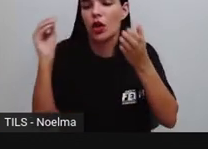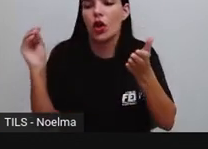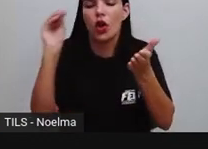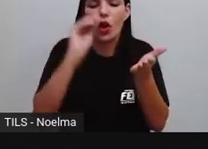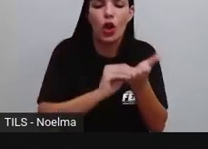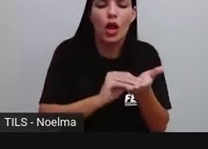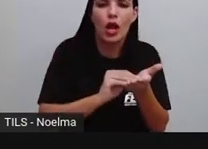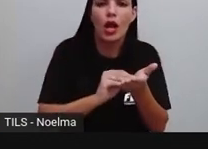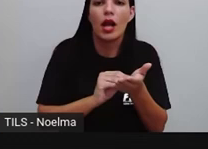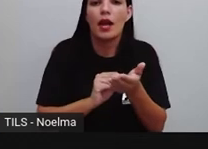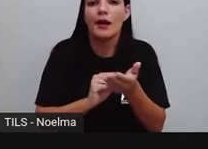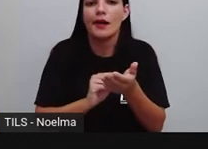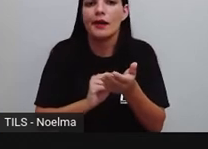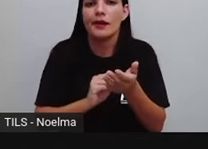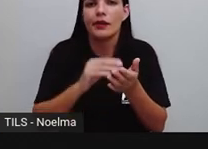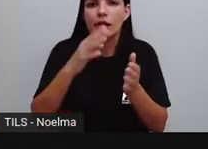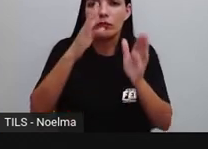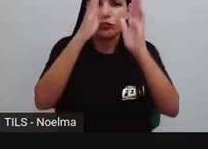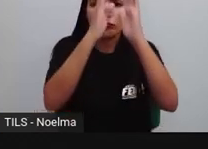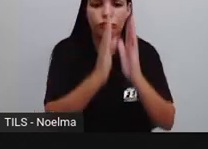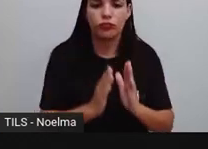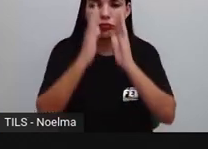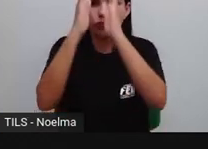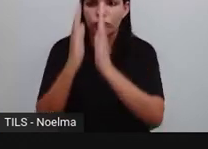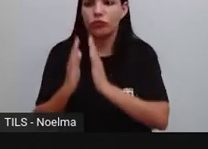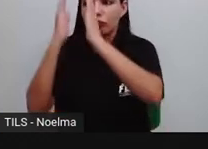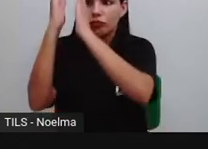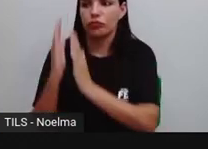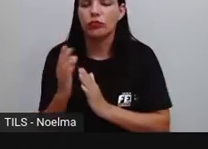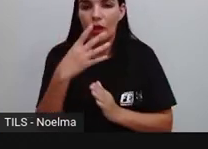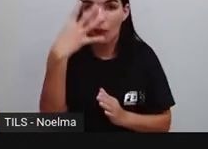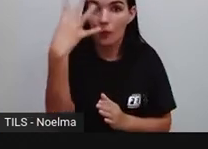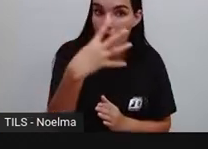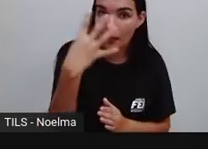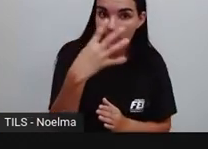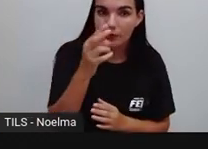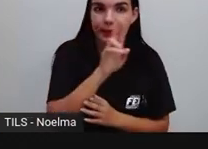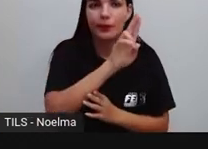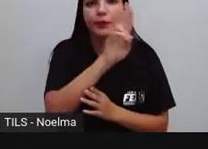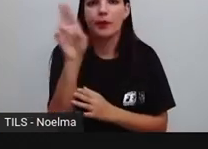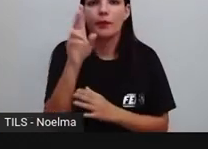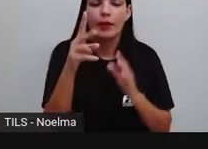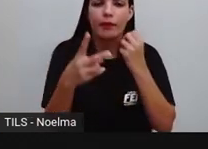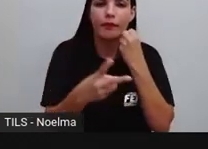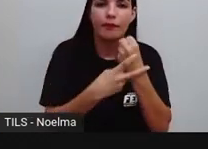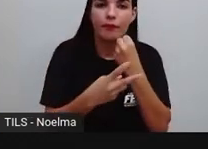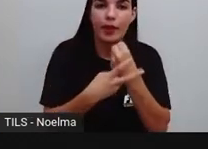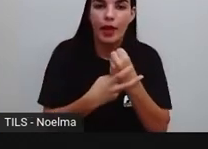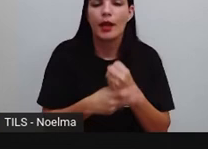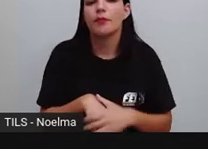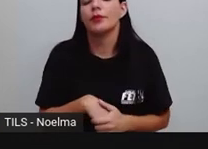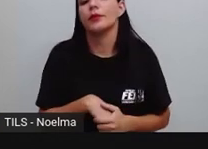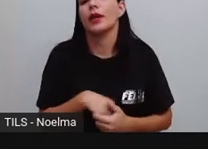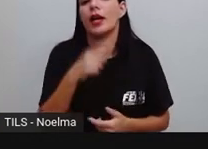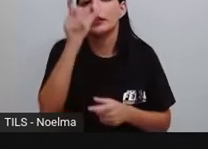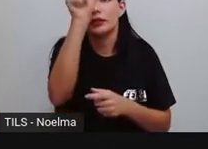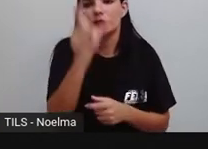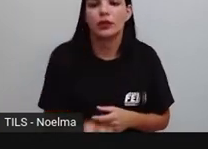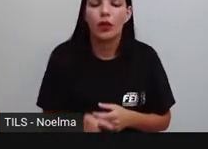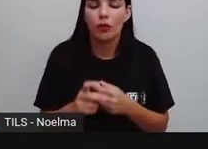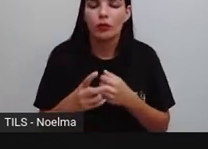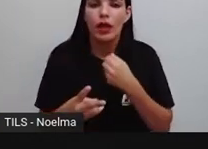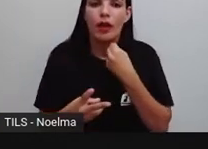quatro colunas. Na primeira coluna, o nome verbo. Segunda coluna, verbo no infinitivo.